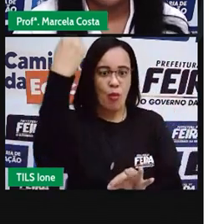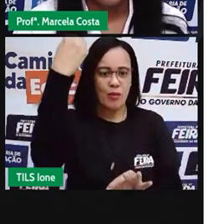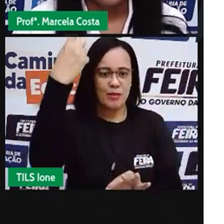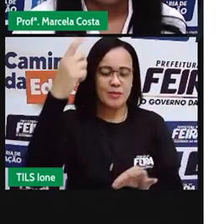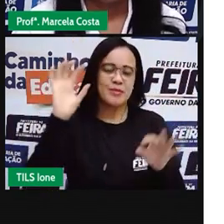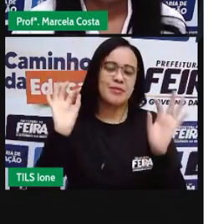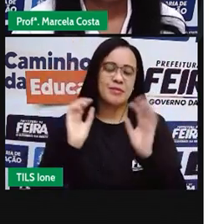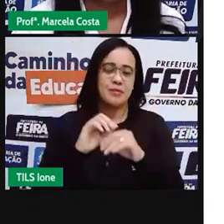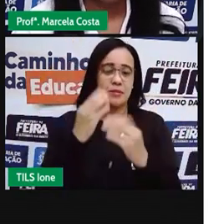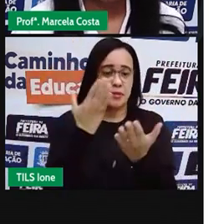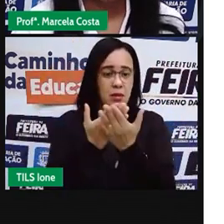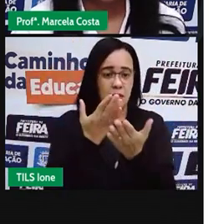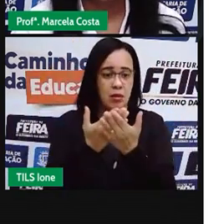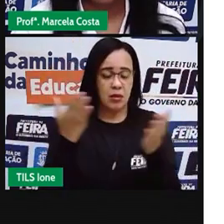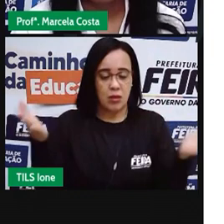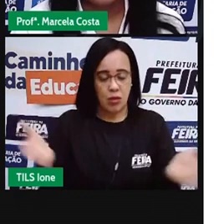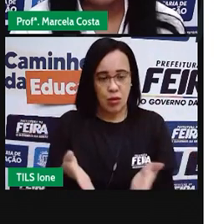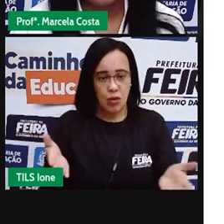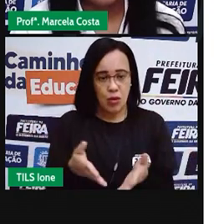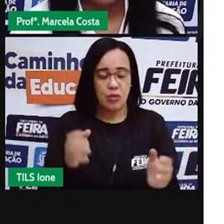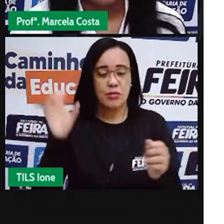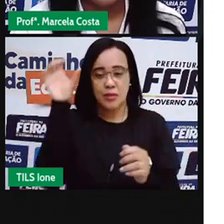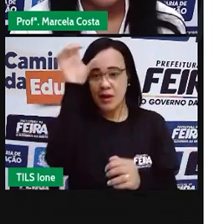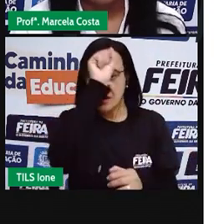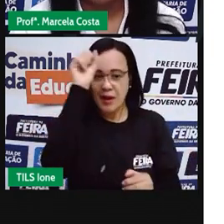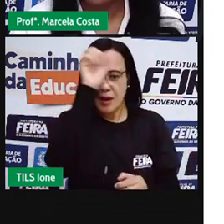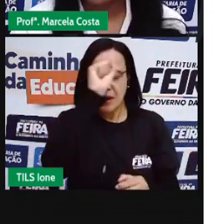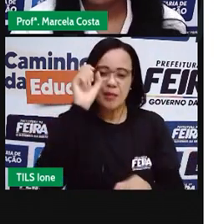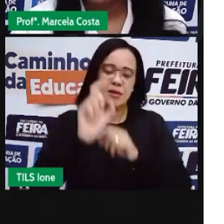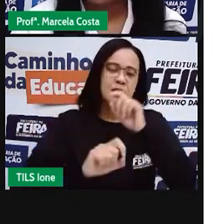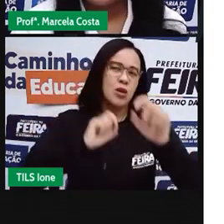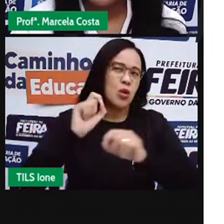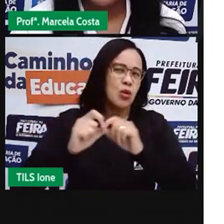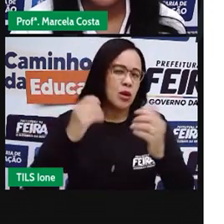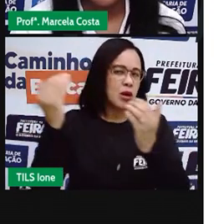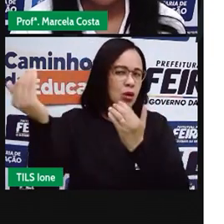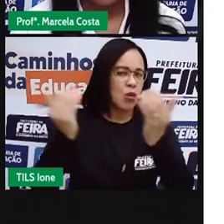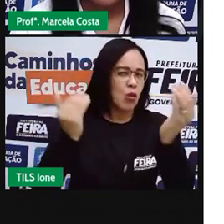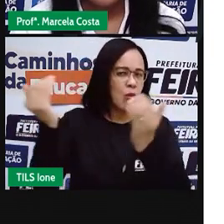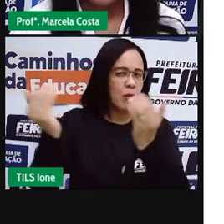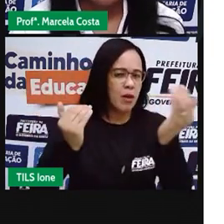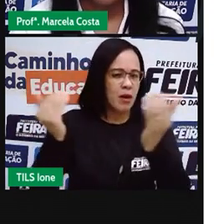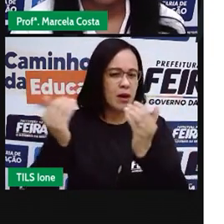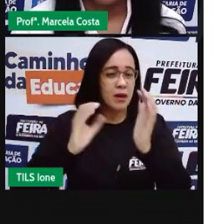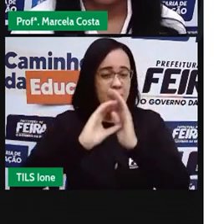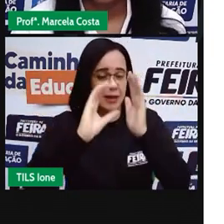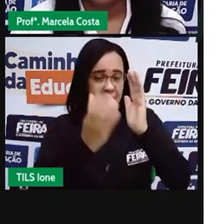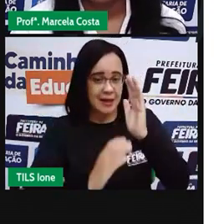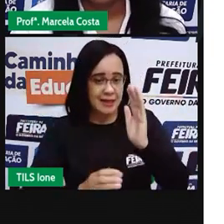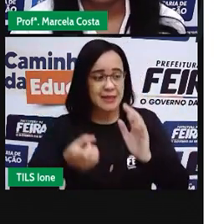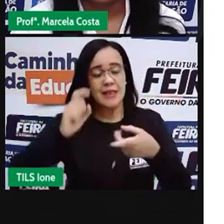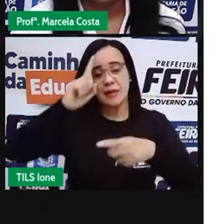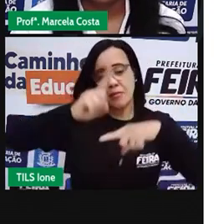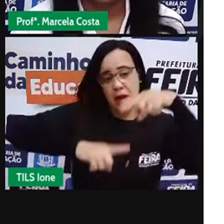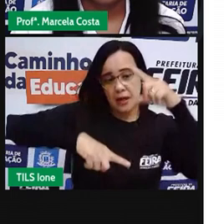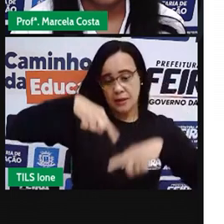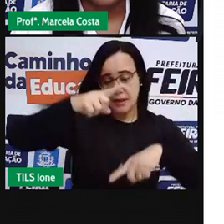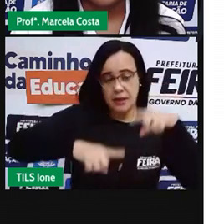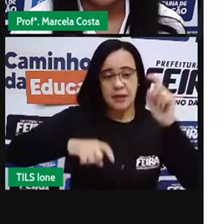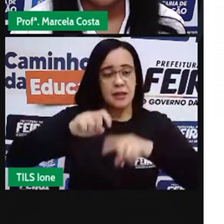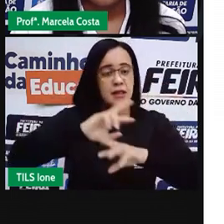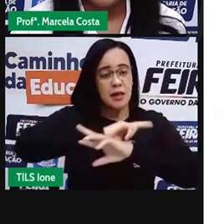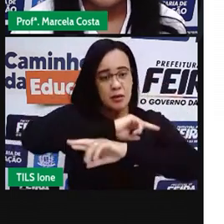aula de hoje, você vai aprender a comparar características de diferentes materiais presentes no